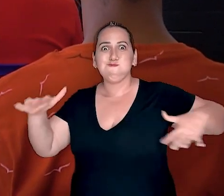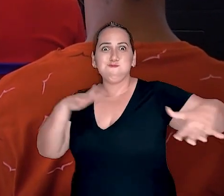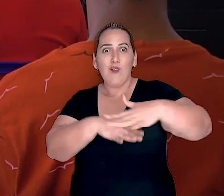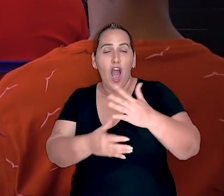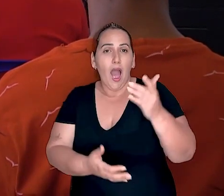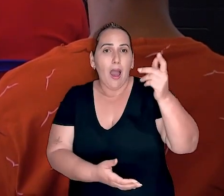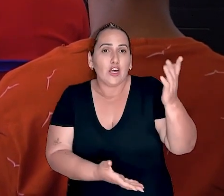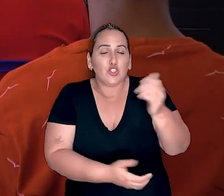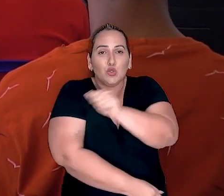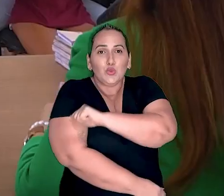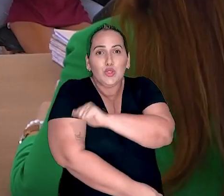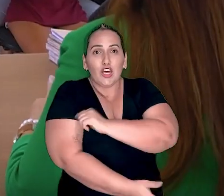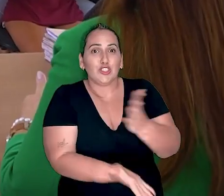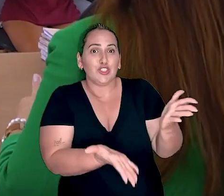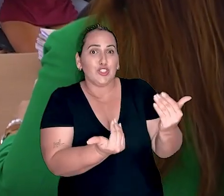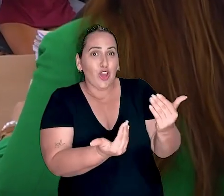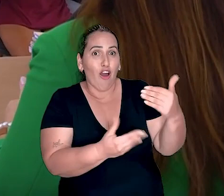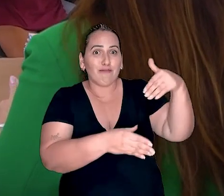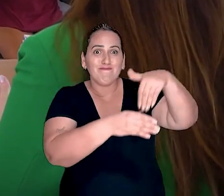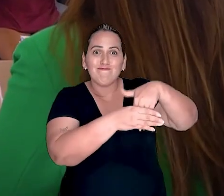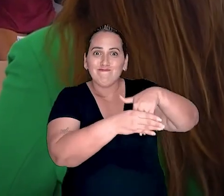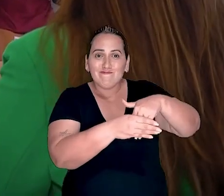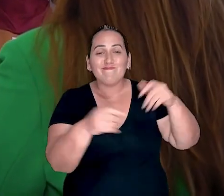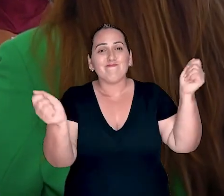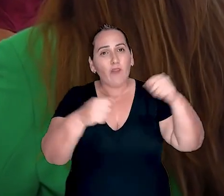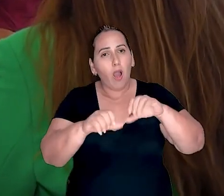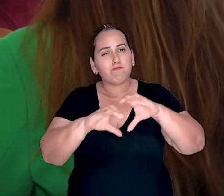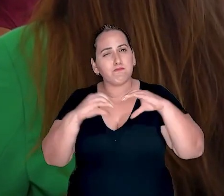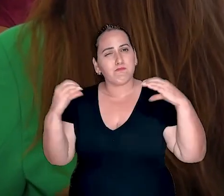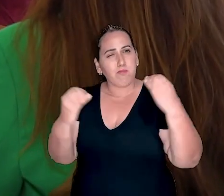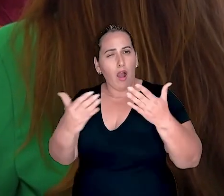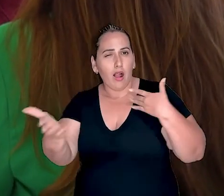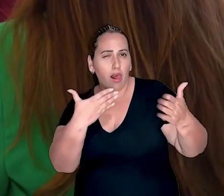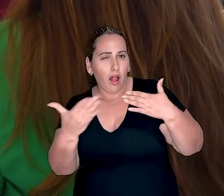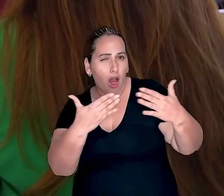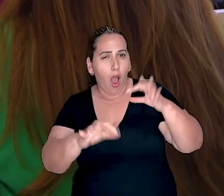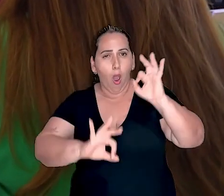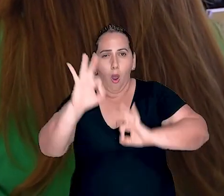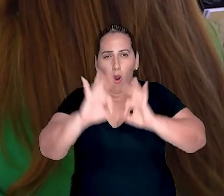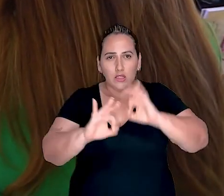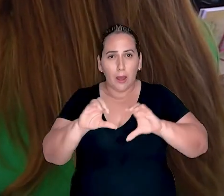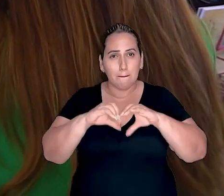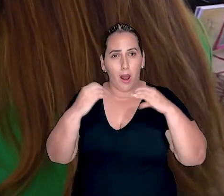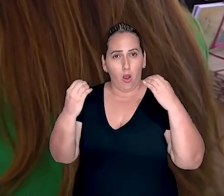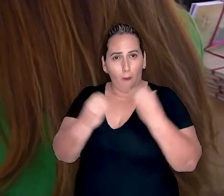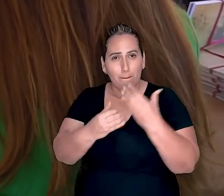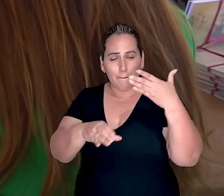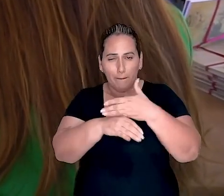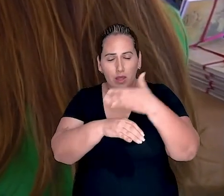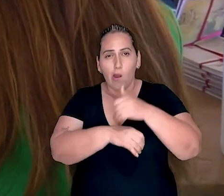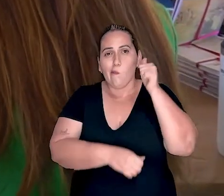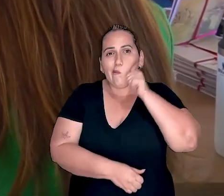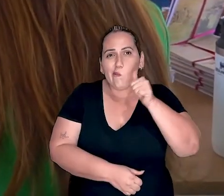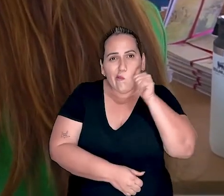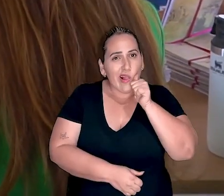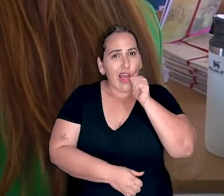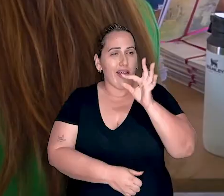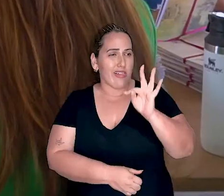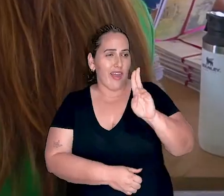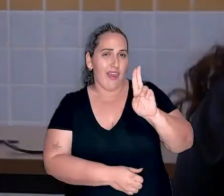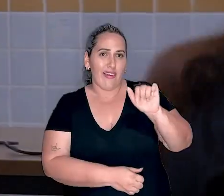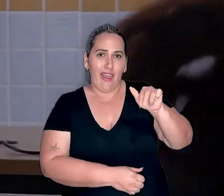de jovens, estudantes e eleitores. A roda de conversa foi realizada pela Comissão de Participação Feminina do